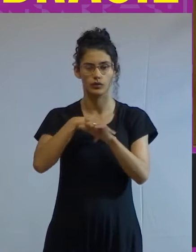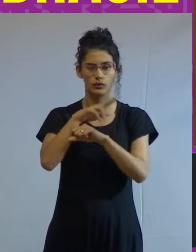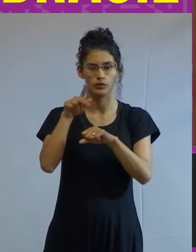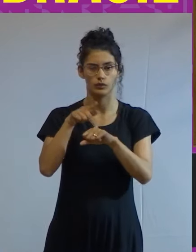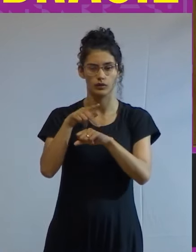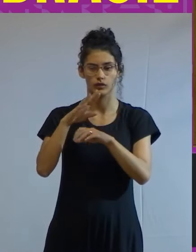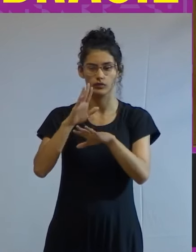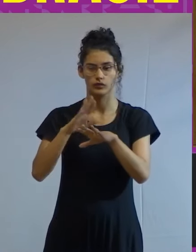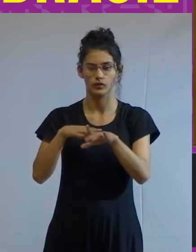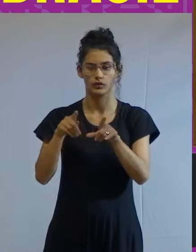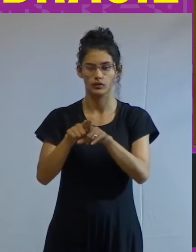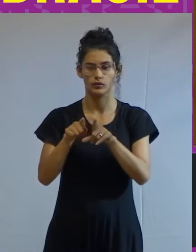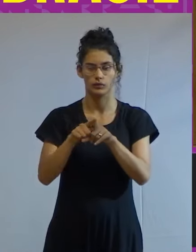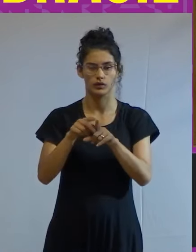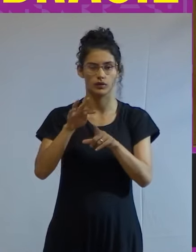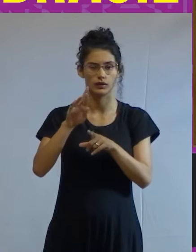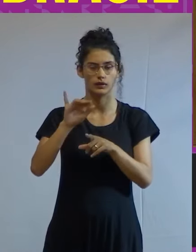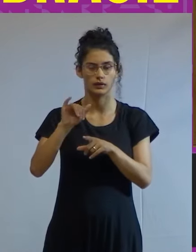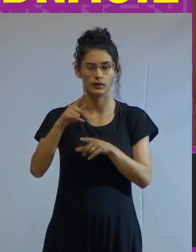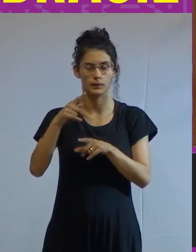adotou o chamado tripé